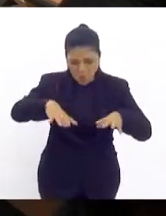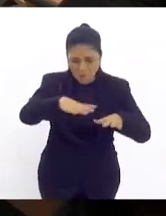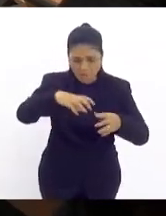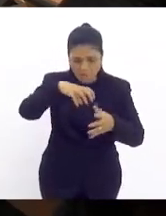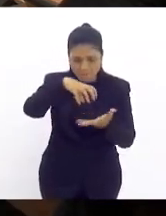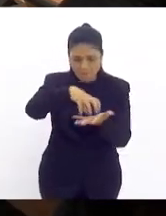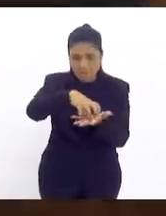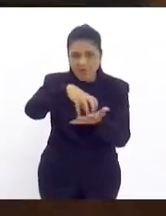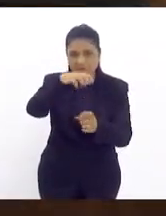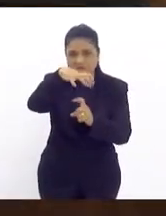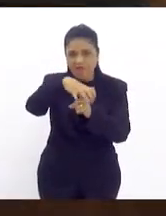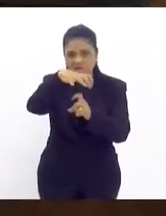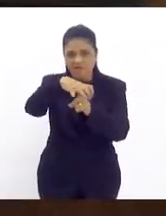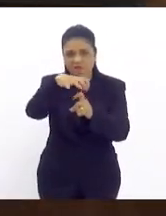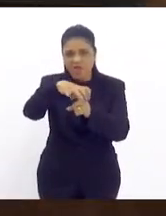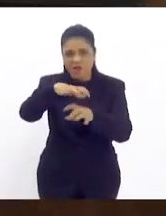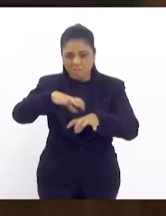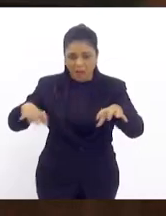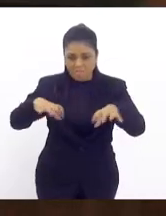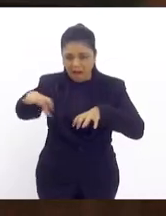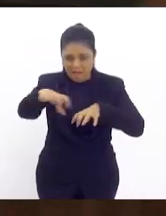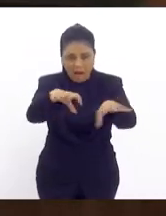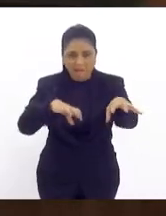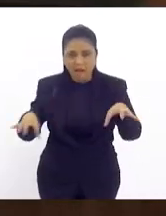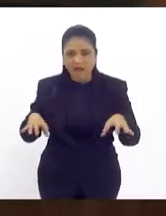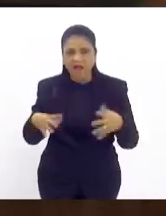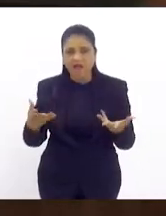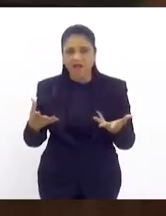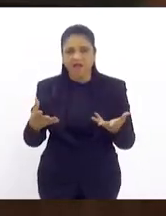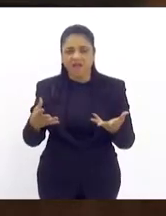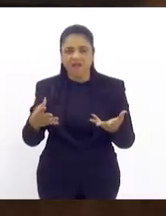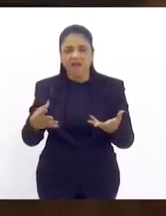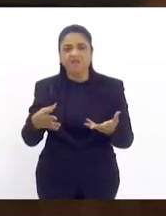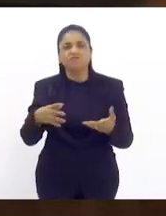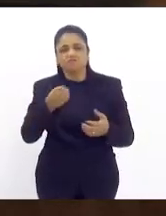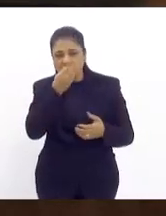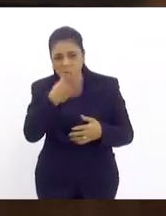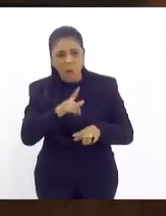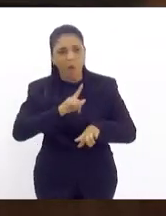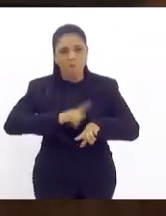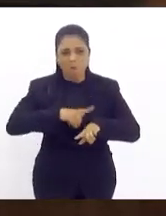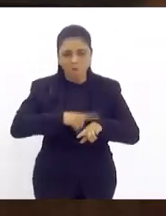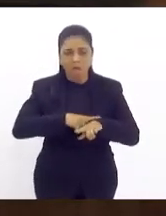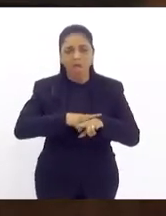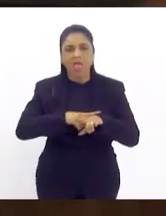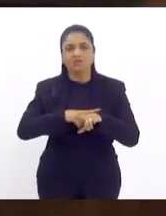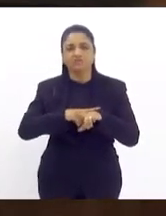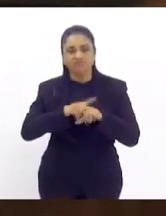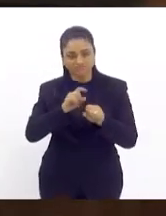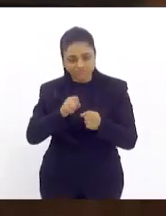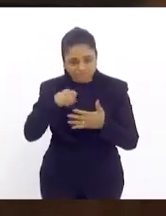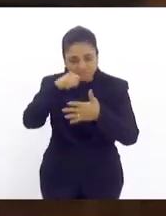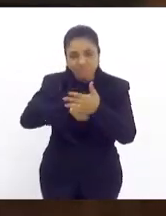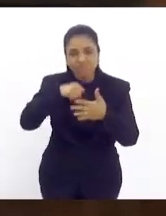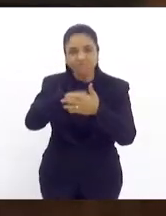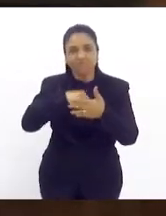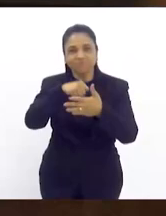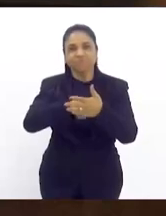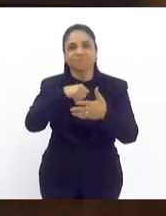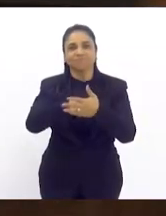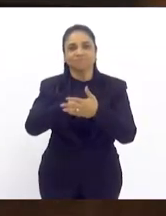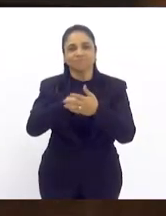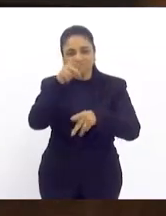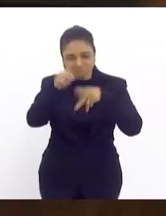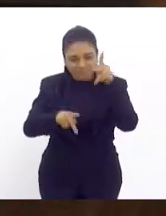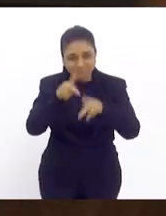de tradições nordestinas. Em boa hora, a resistência popular e cultural falou mais alto e